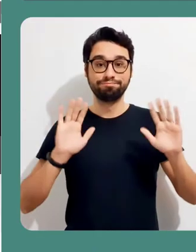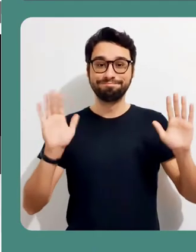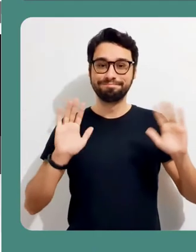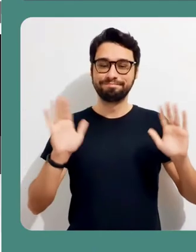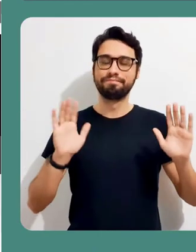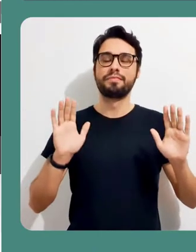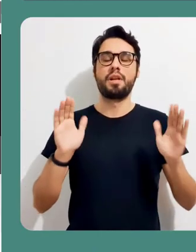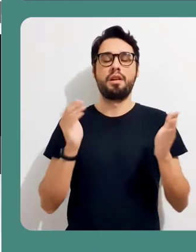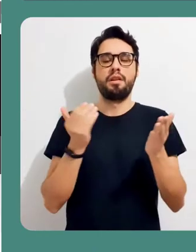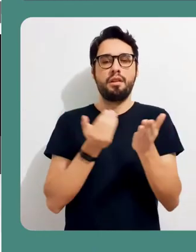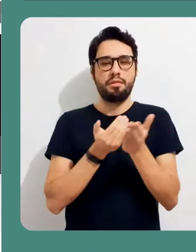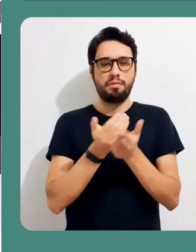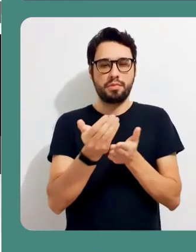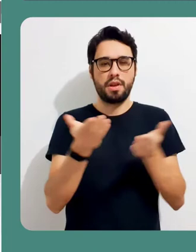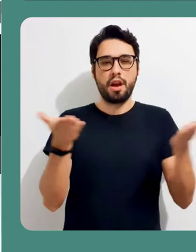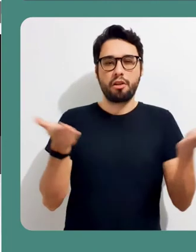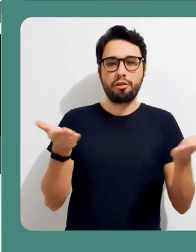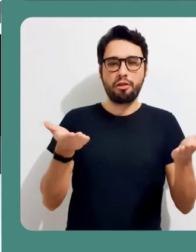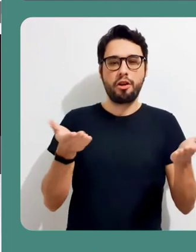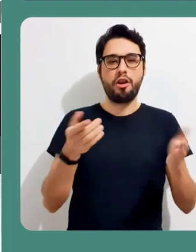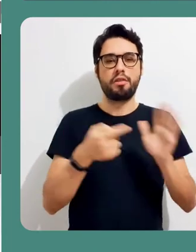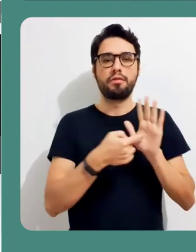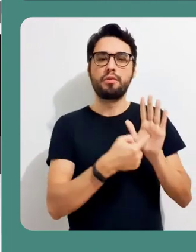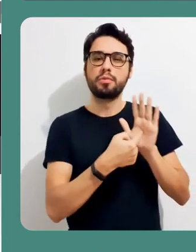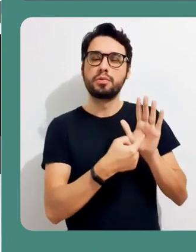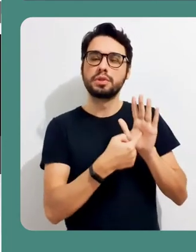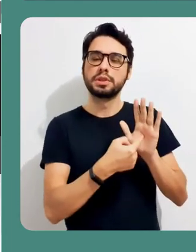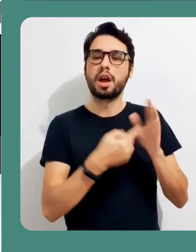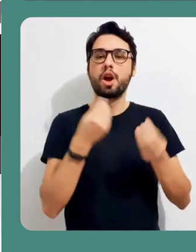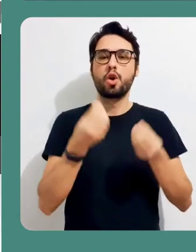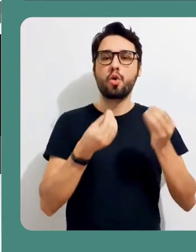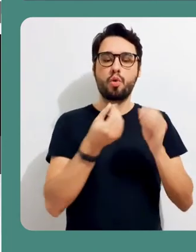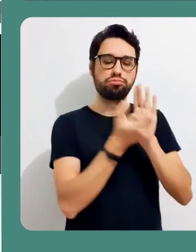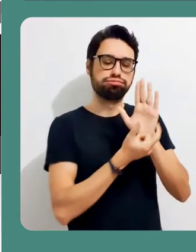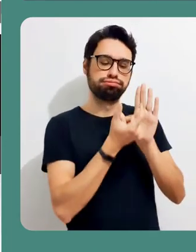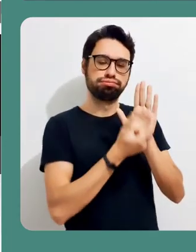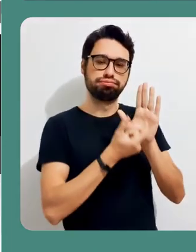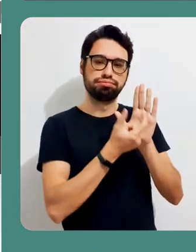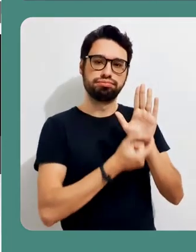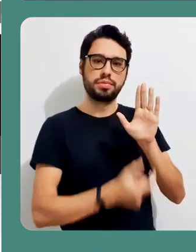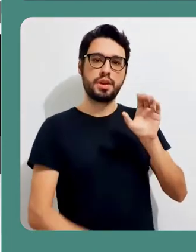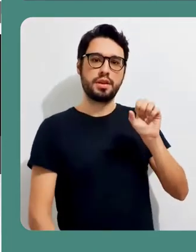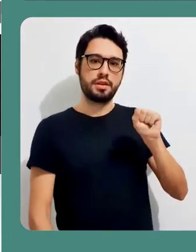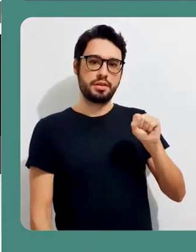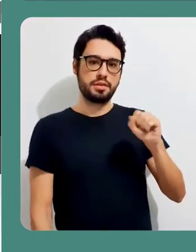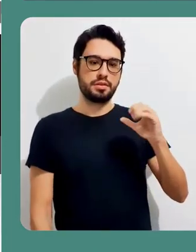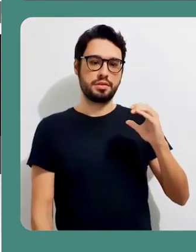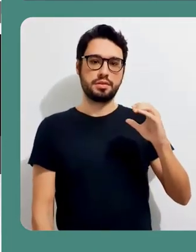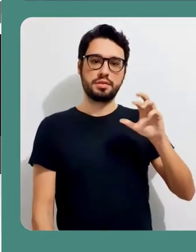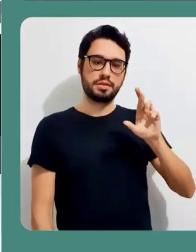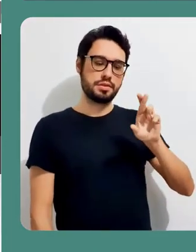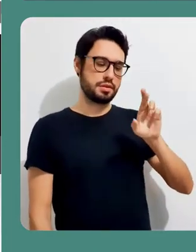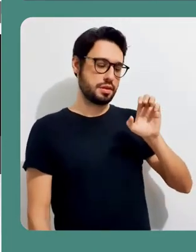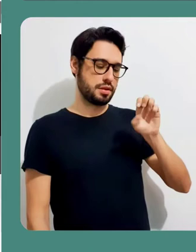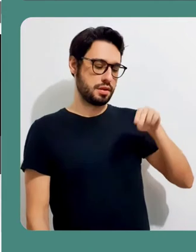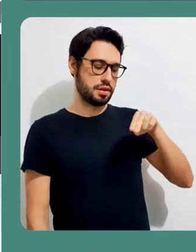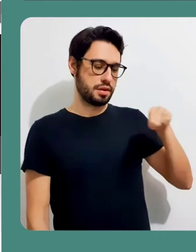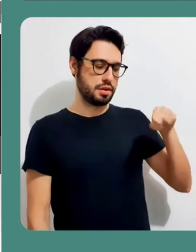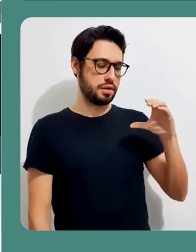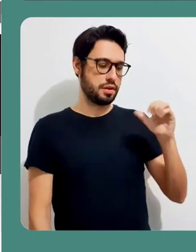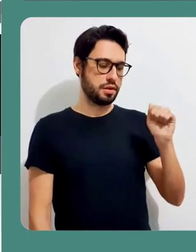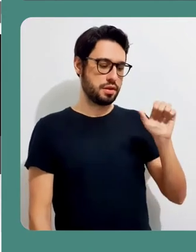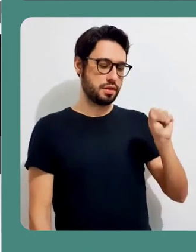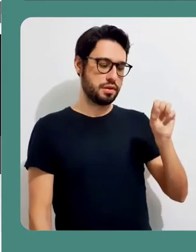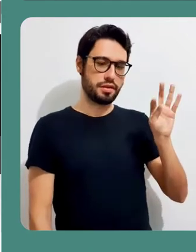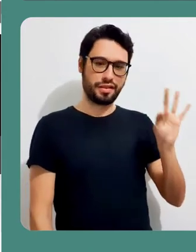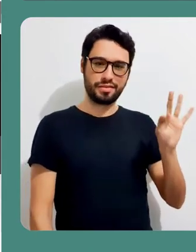Oi pessoal, neste tutorial eu quero mostrar para vocês como que a gente pode gravar vídeo-aulas a partir do software Screencast